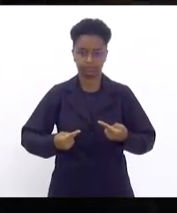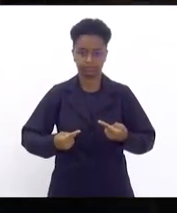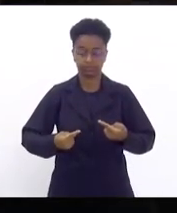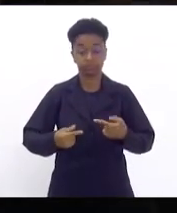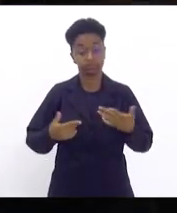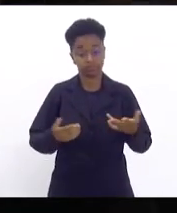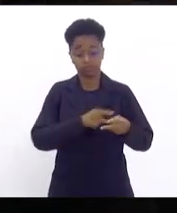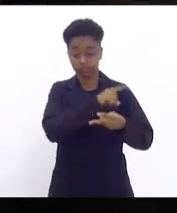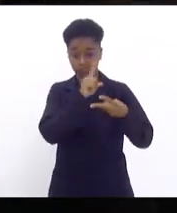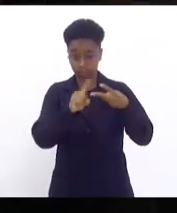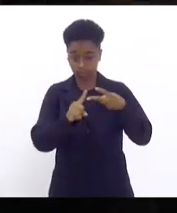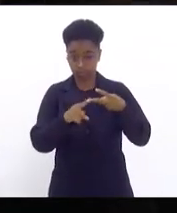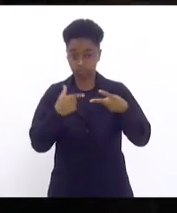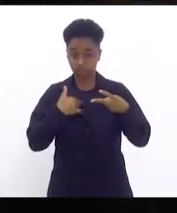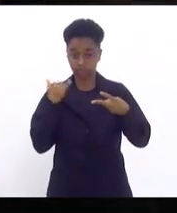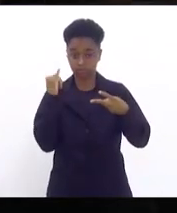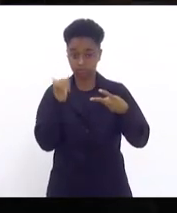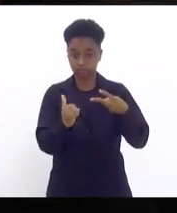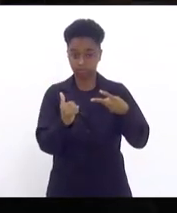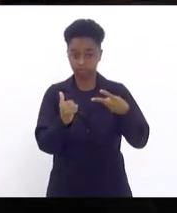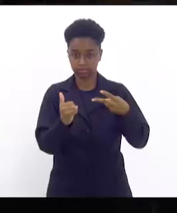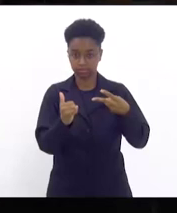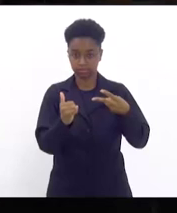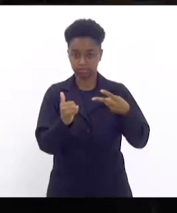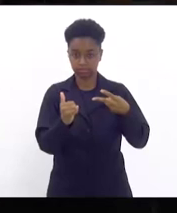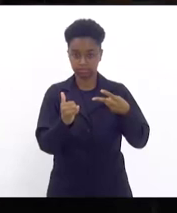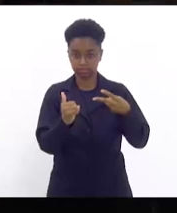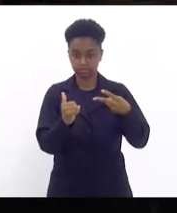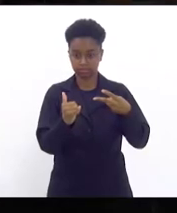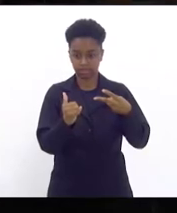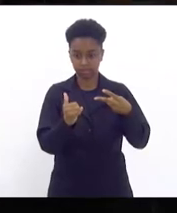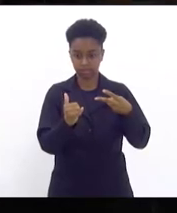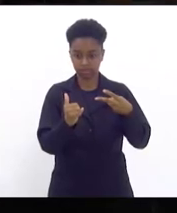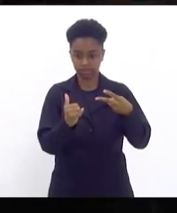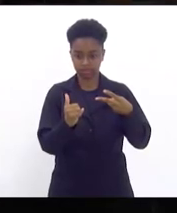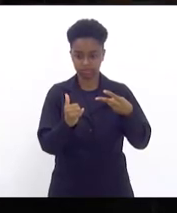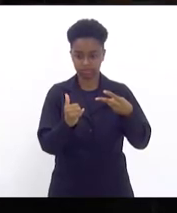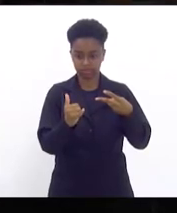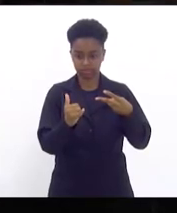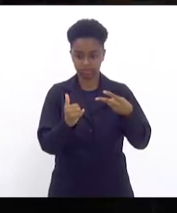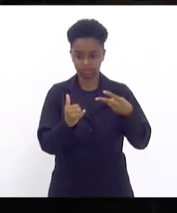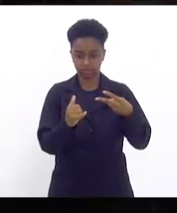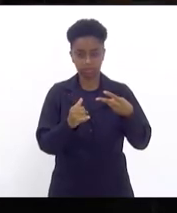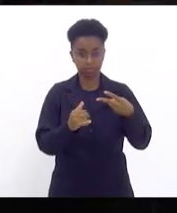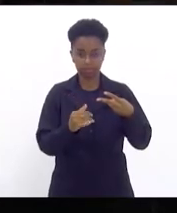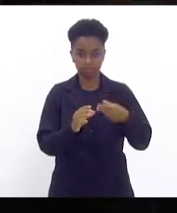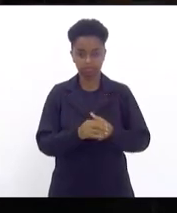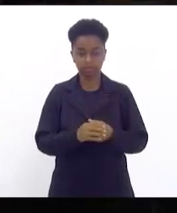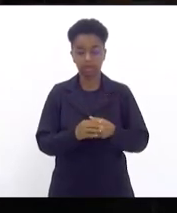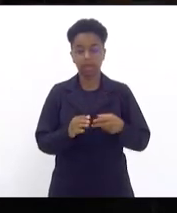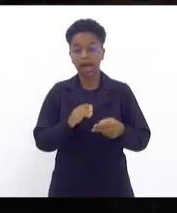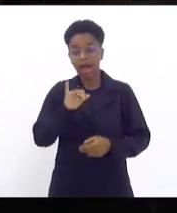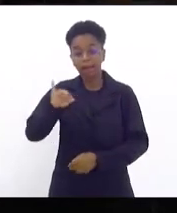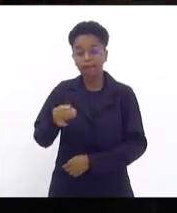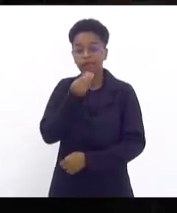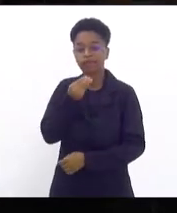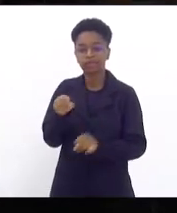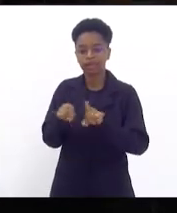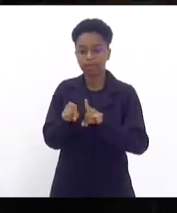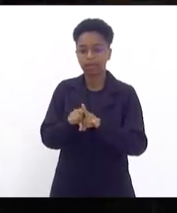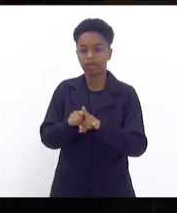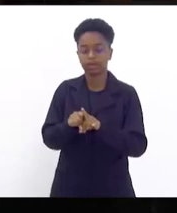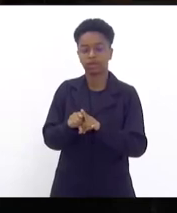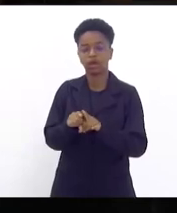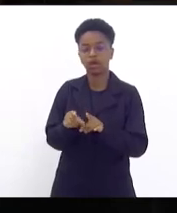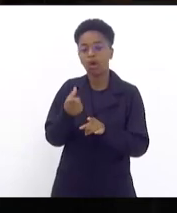lugar, eu queria dizer para vocês, e aproveitando a oportunidade para deixar enegrecido o que aconteceu